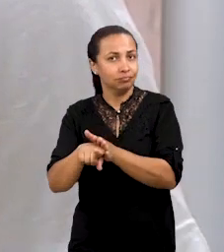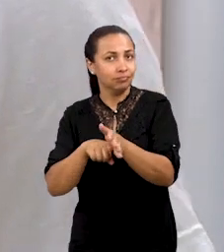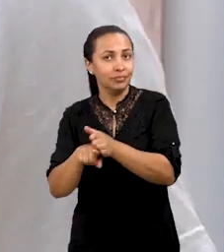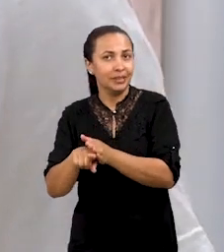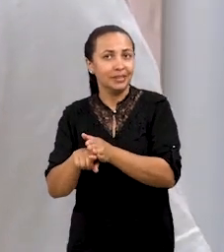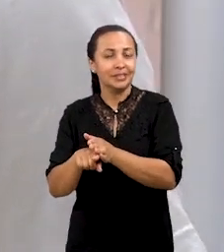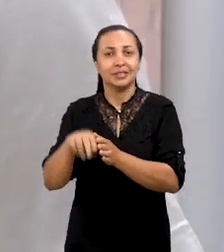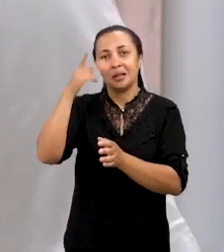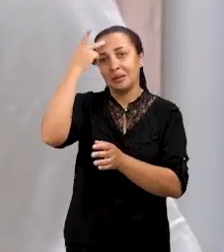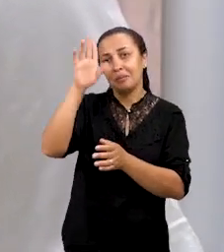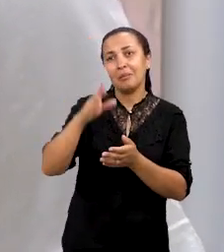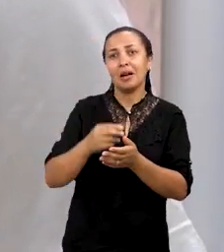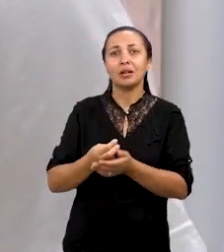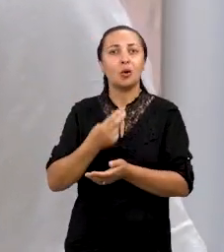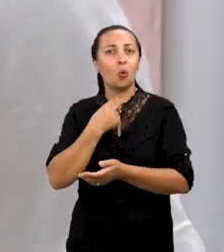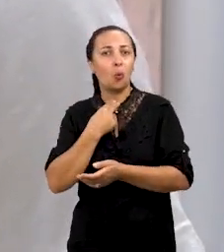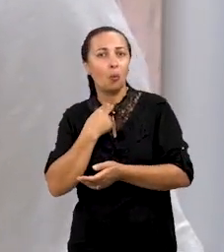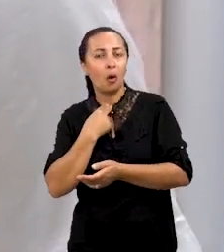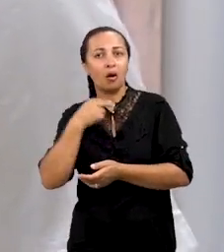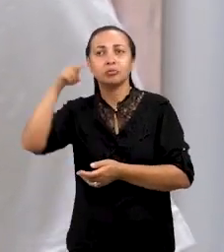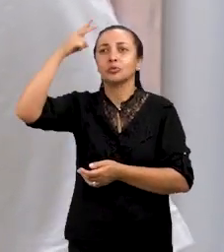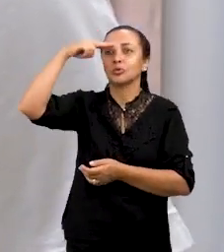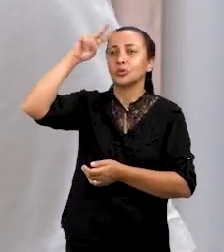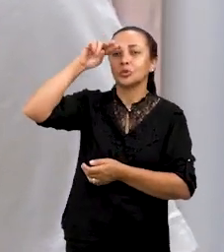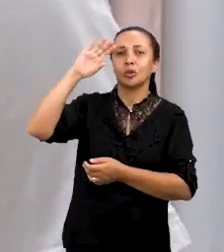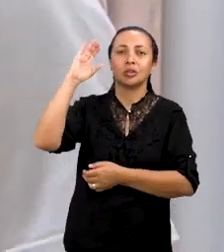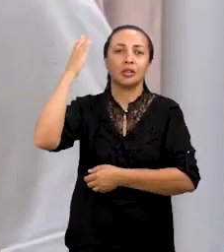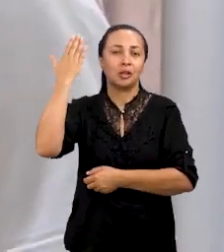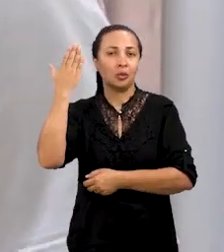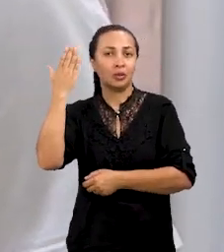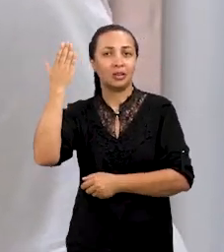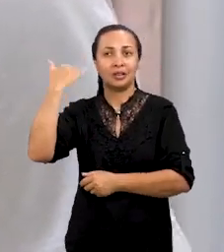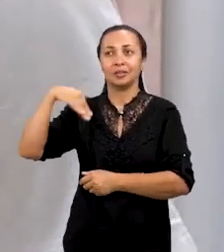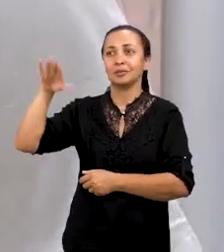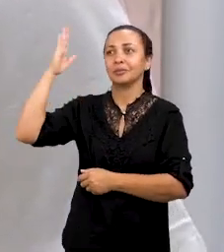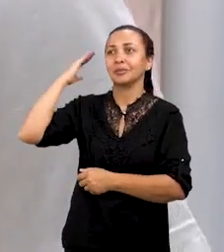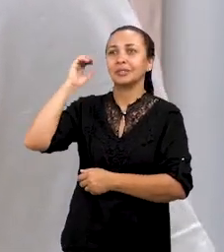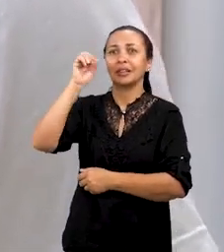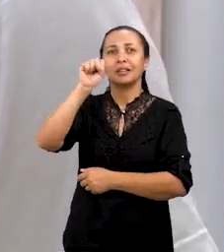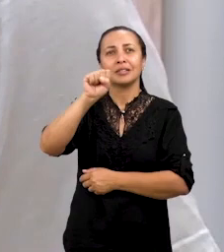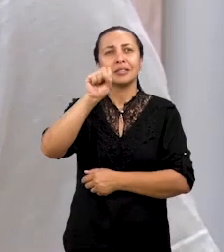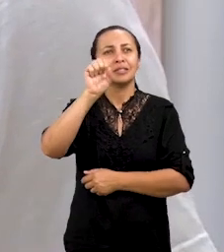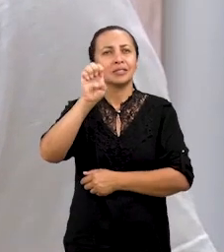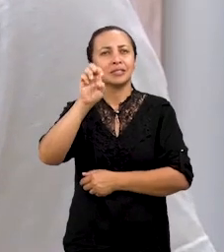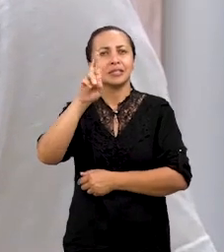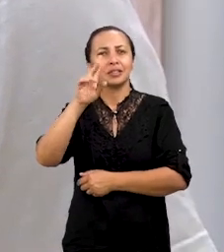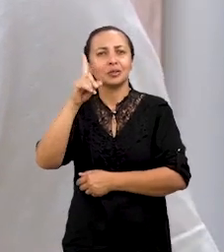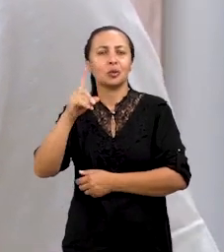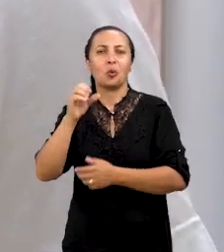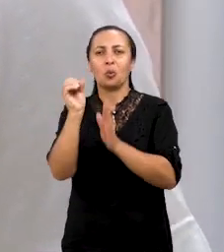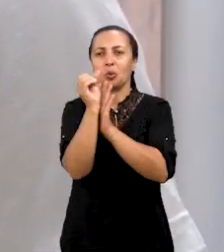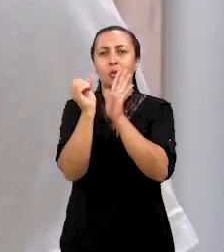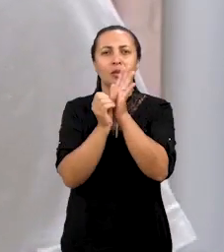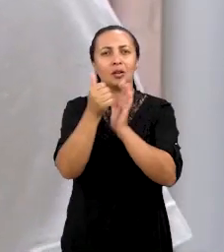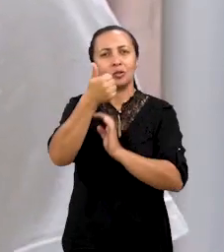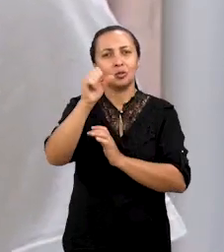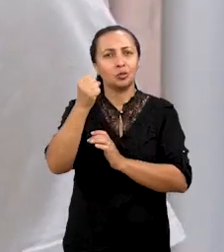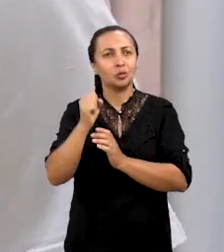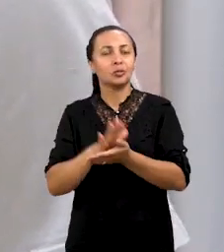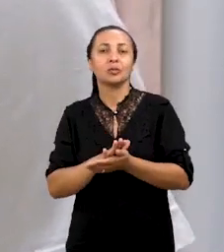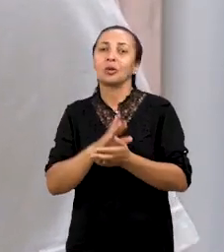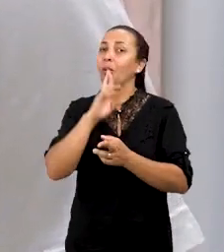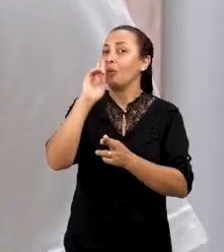tanto para as ocupações históricas, que aconteceram no Ceridó desde o século XVIII, quanto